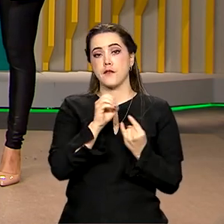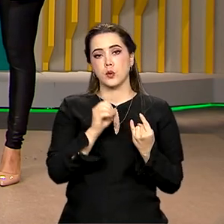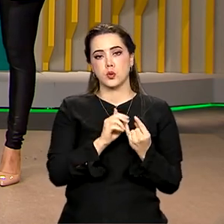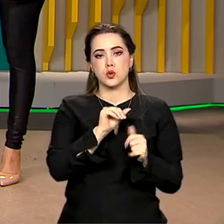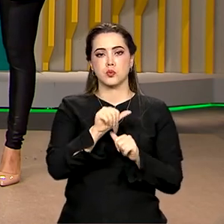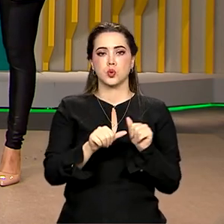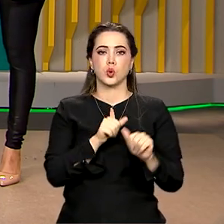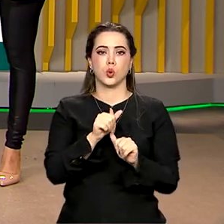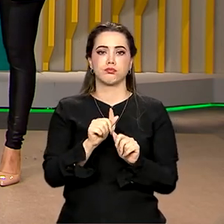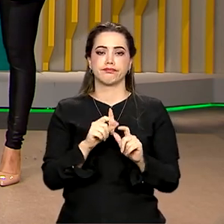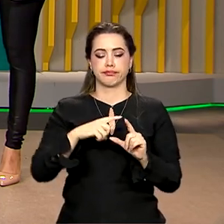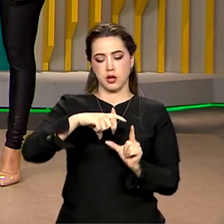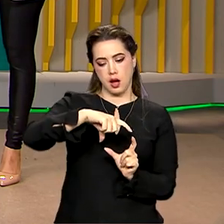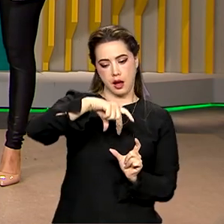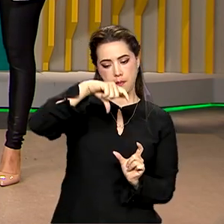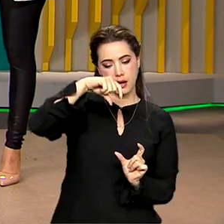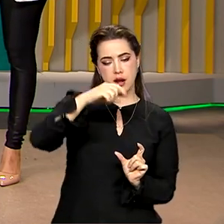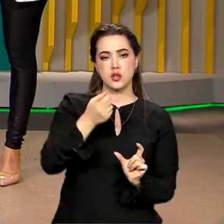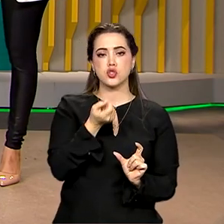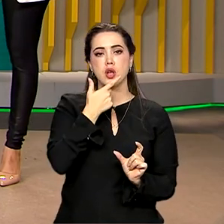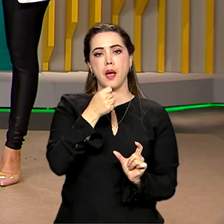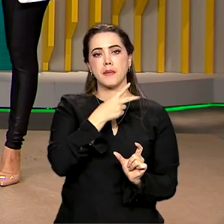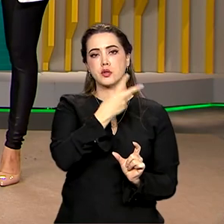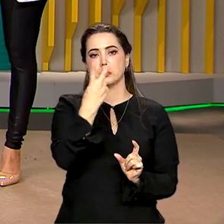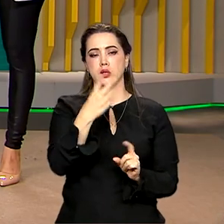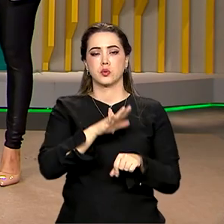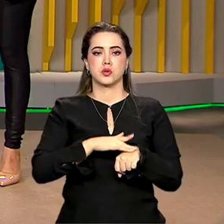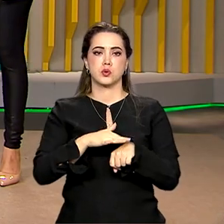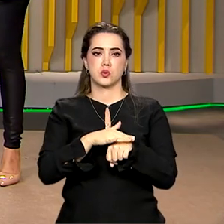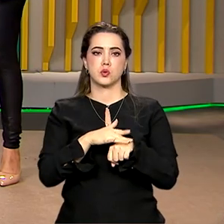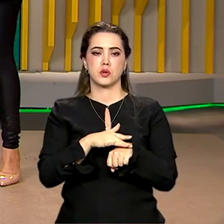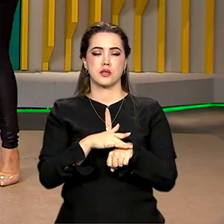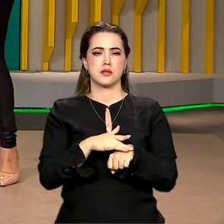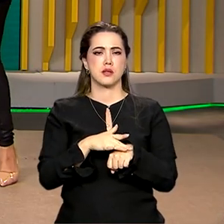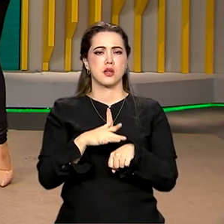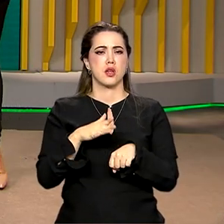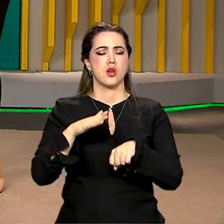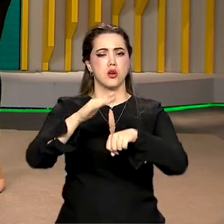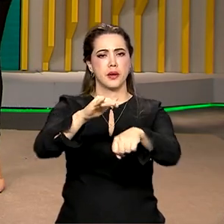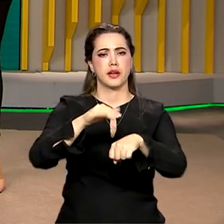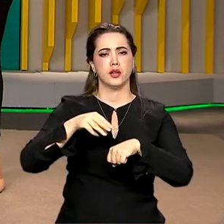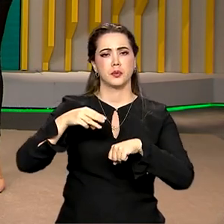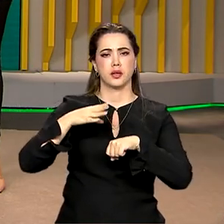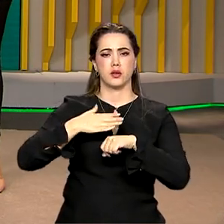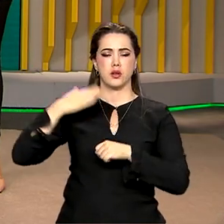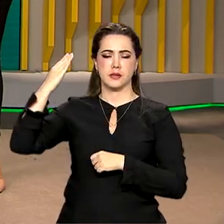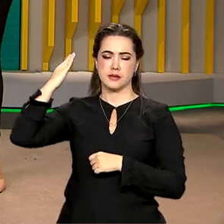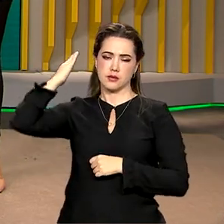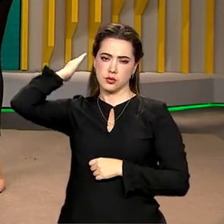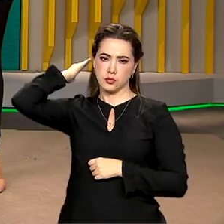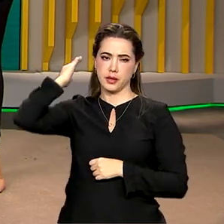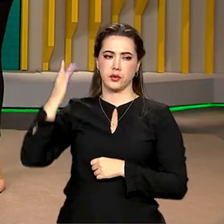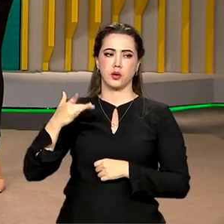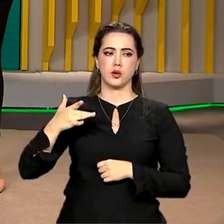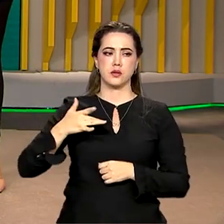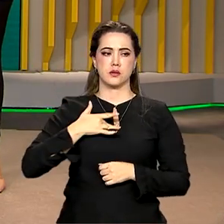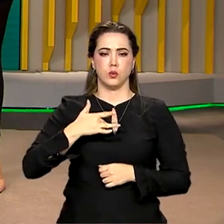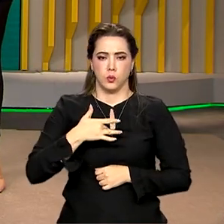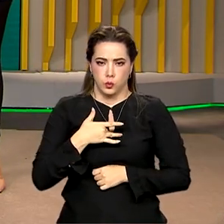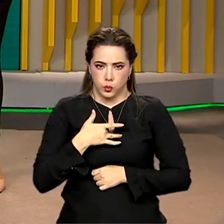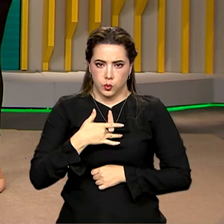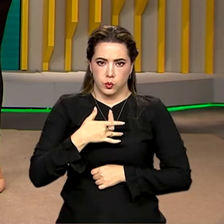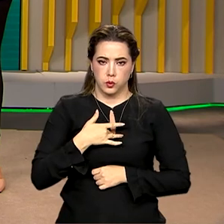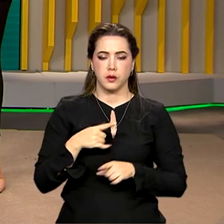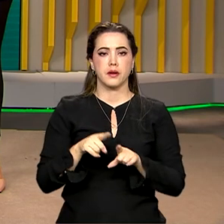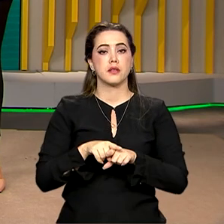embalagens de remédios para tratar duas doenças, a tuberculose e a malária. E esses medicamentos são distribuídos pelo SUS e a